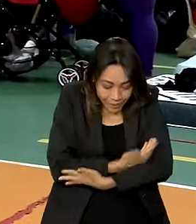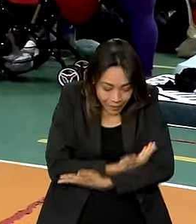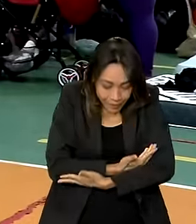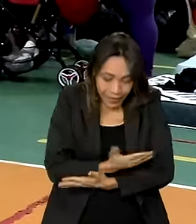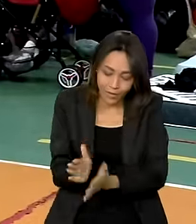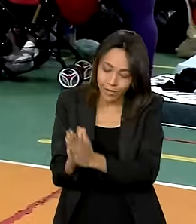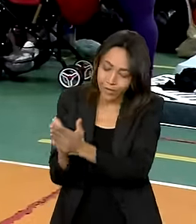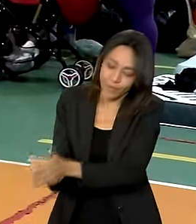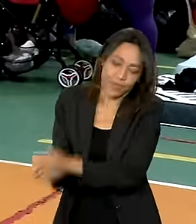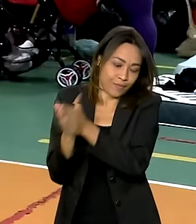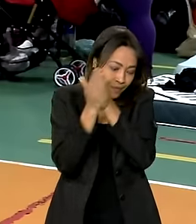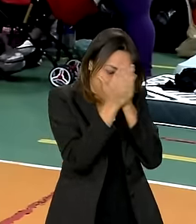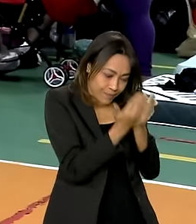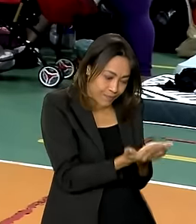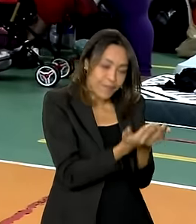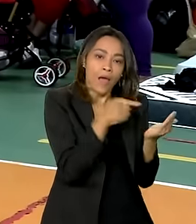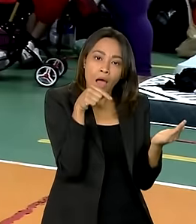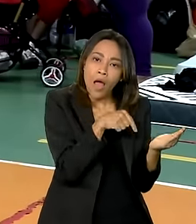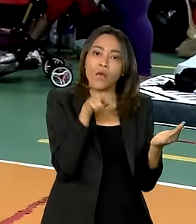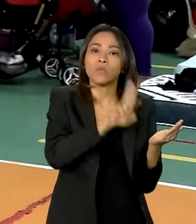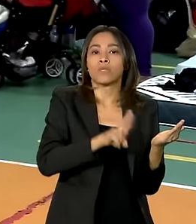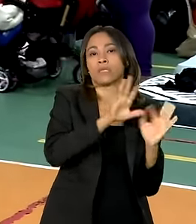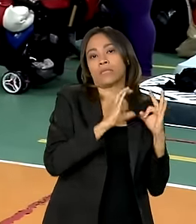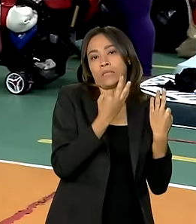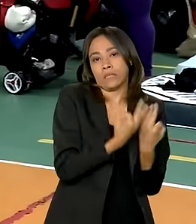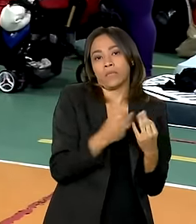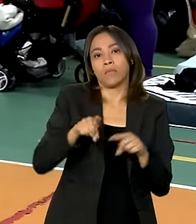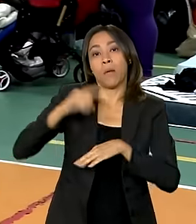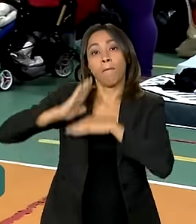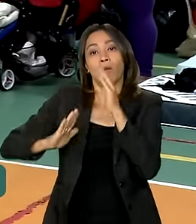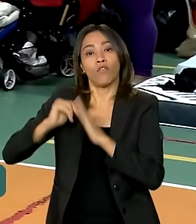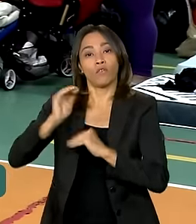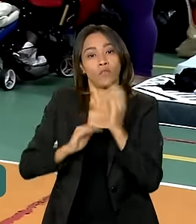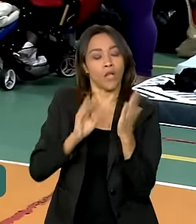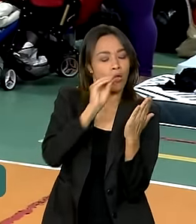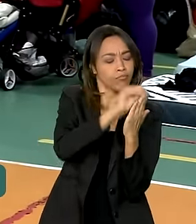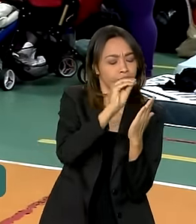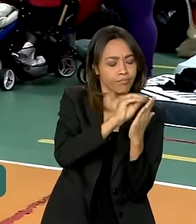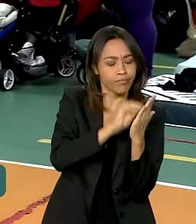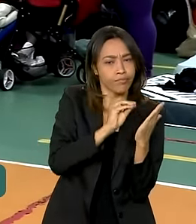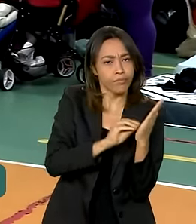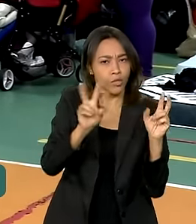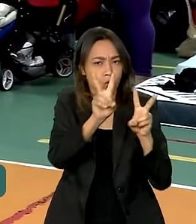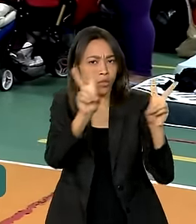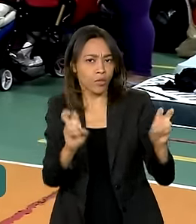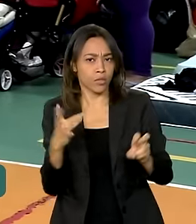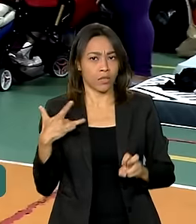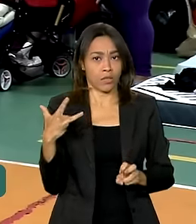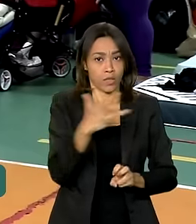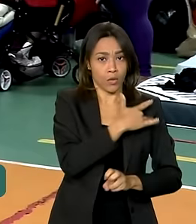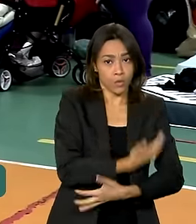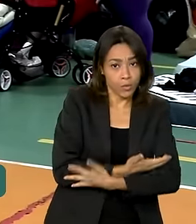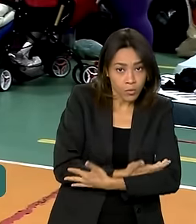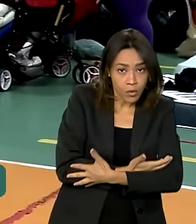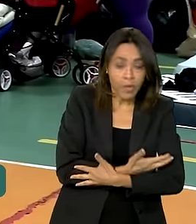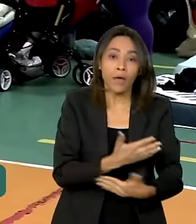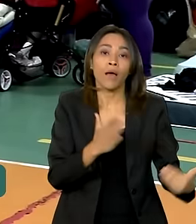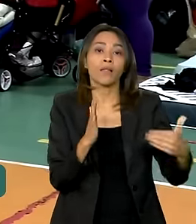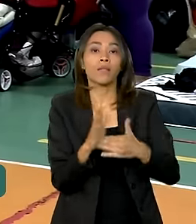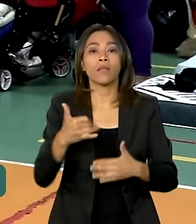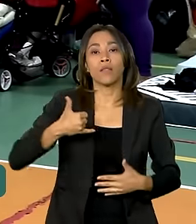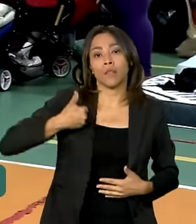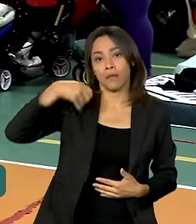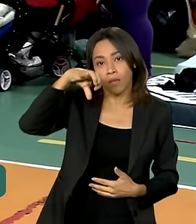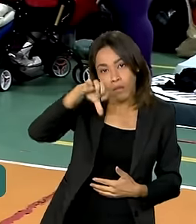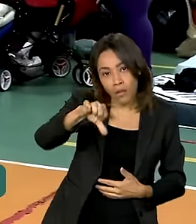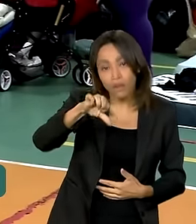usado pelas famílias e por profissionais como um registro abrangente da saúde até os 9 anos de idade.